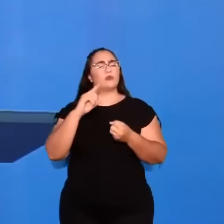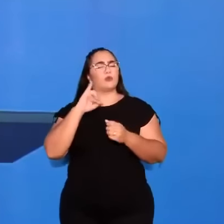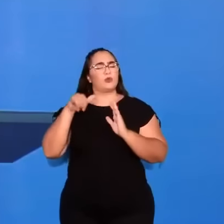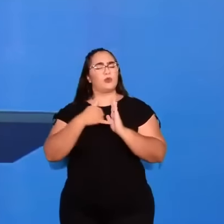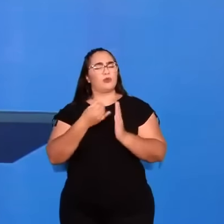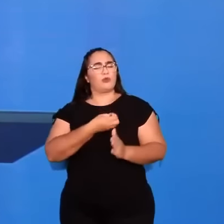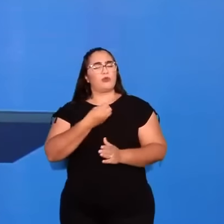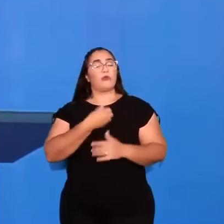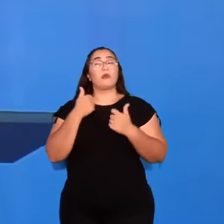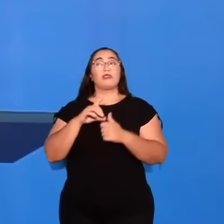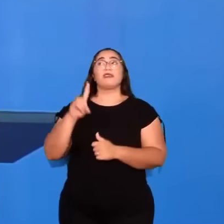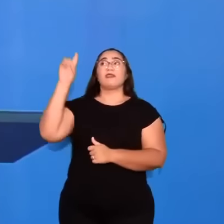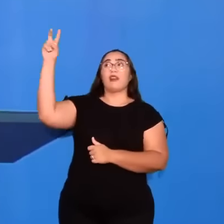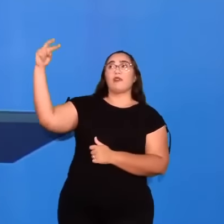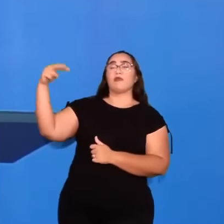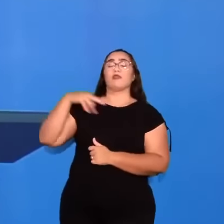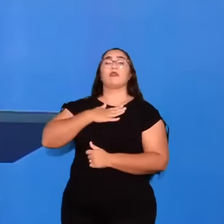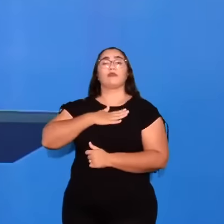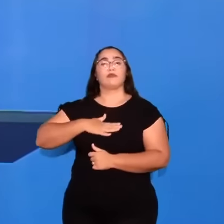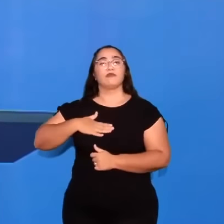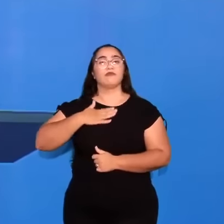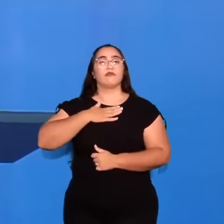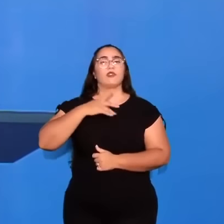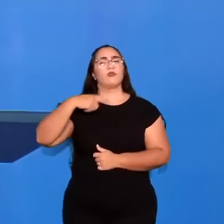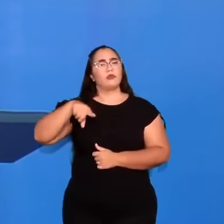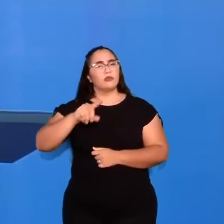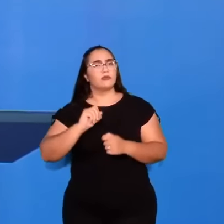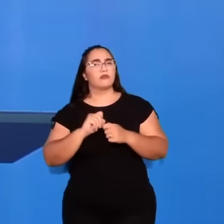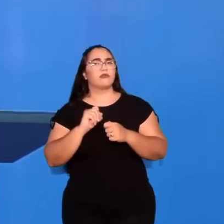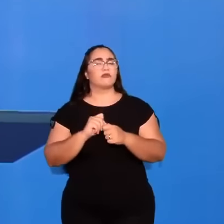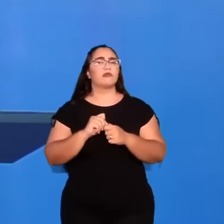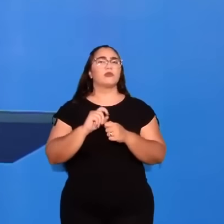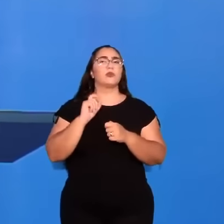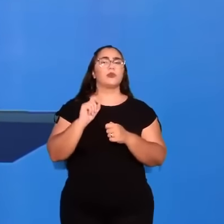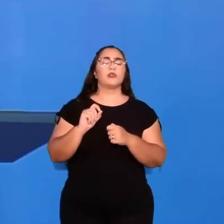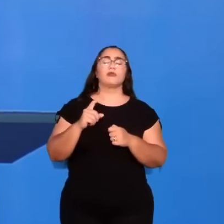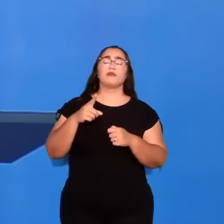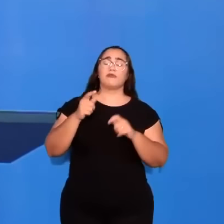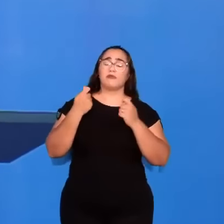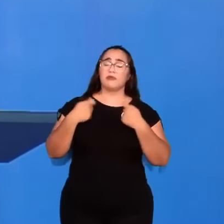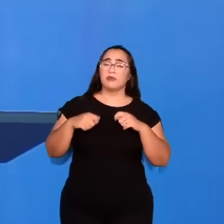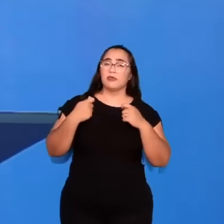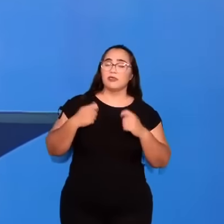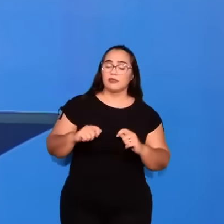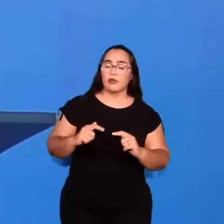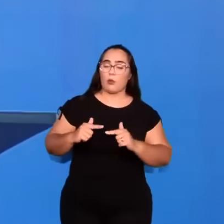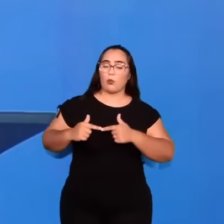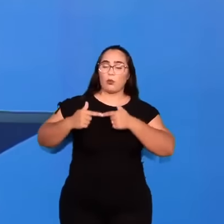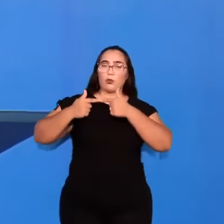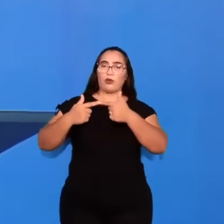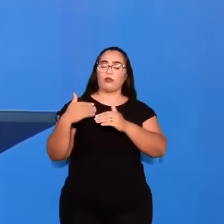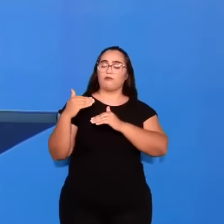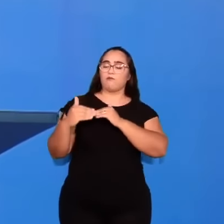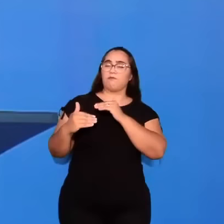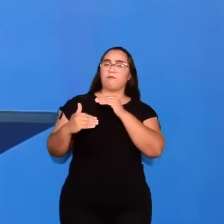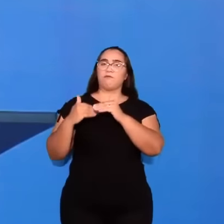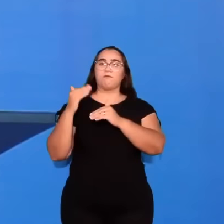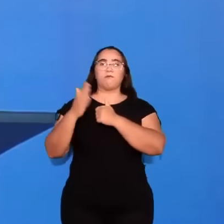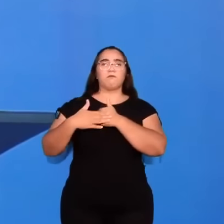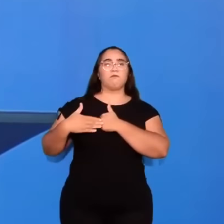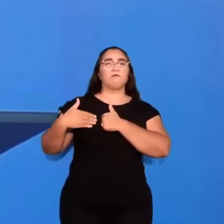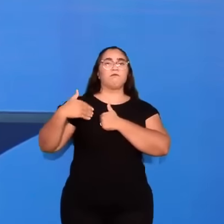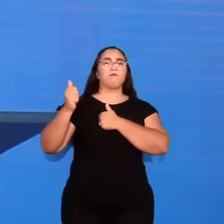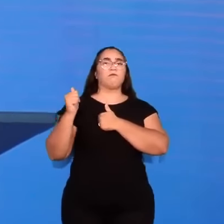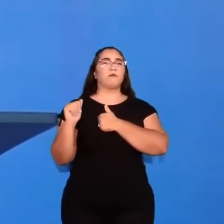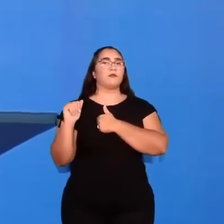agradar a Deus. E efetivamente estáis fazendo. Continuéis progredindo cada vez mais.